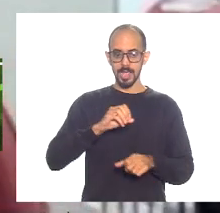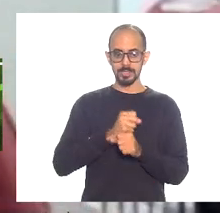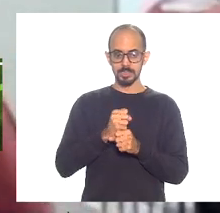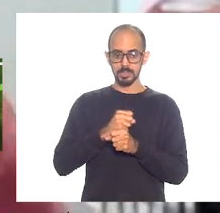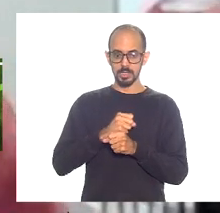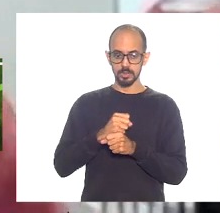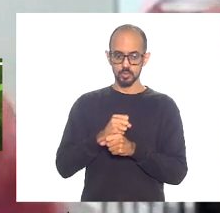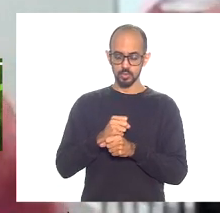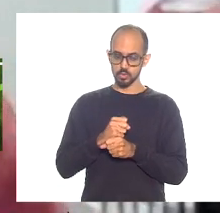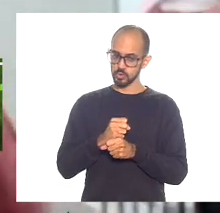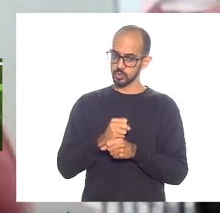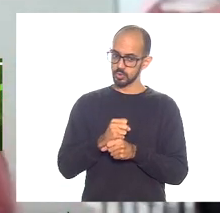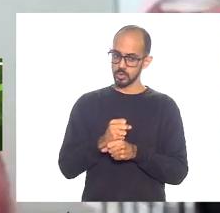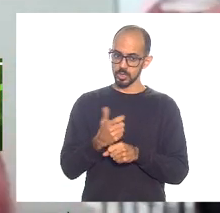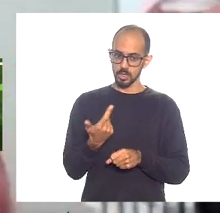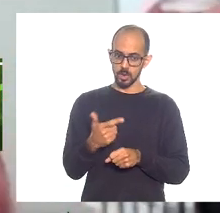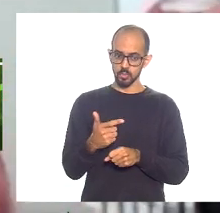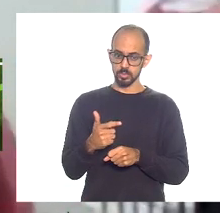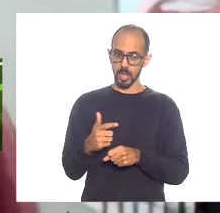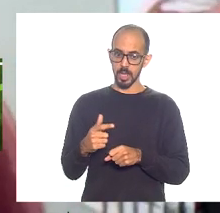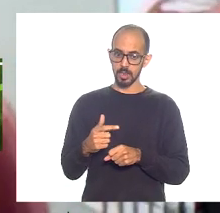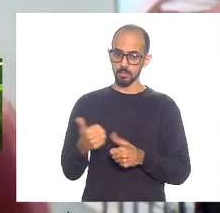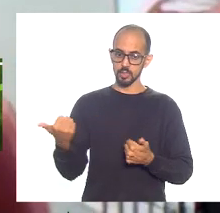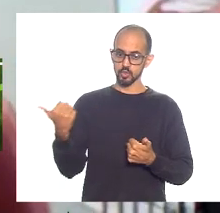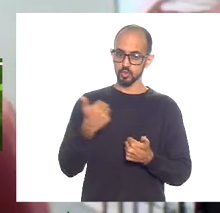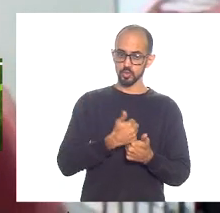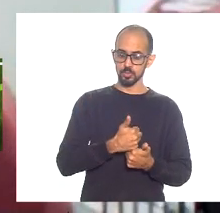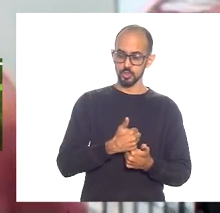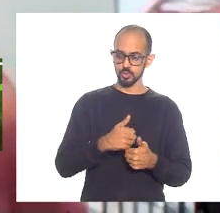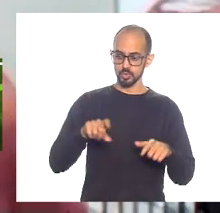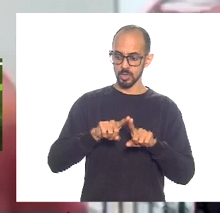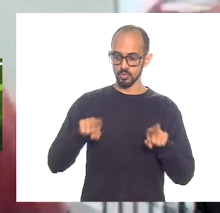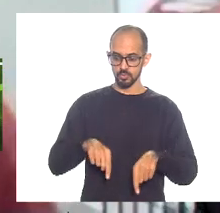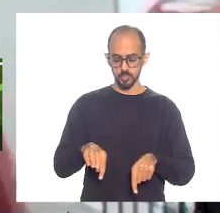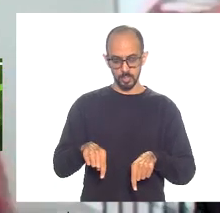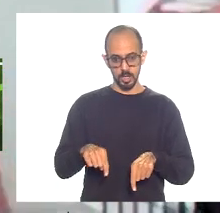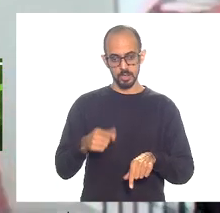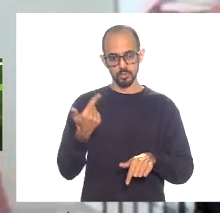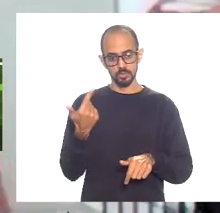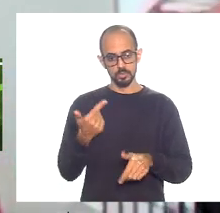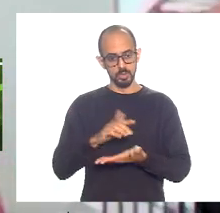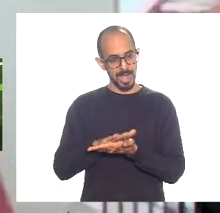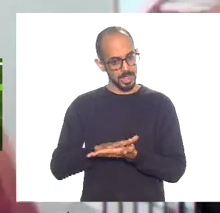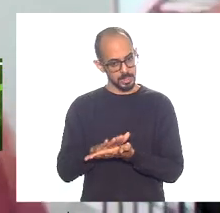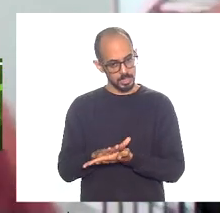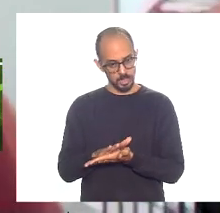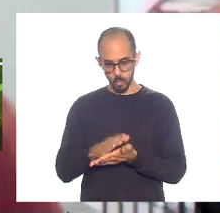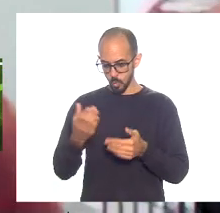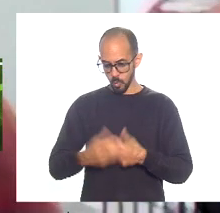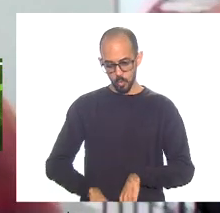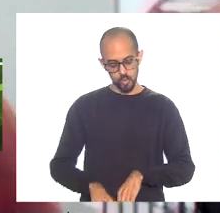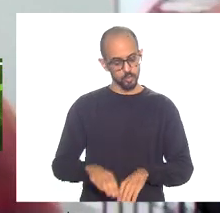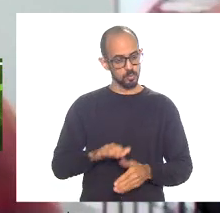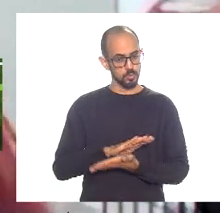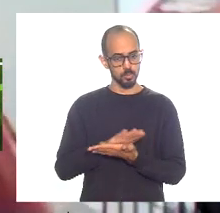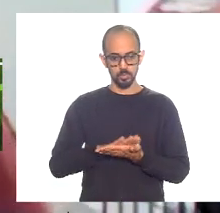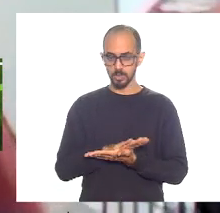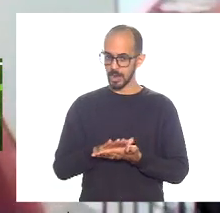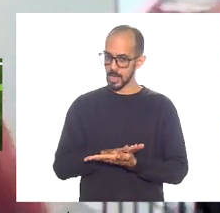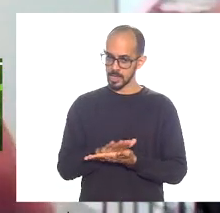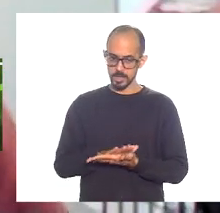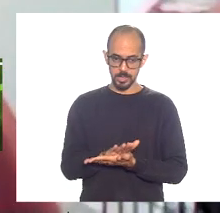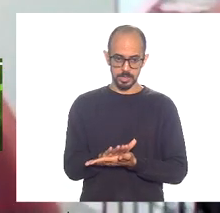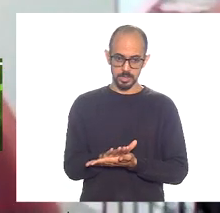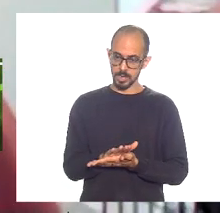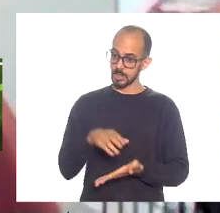sem nenhuma recomposição de perdas para os servidores sem concurso público para repor categorias